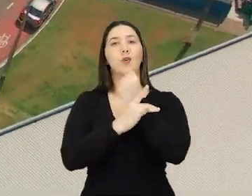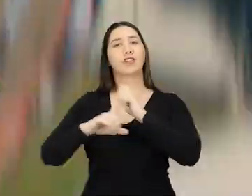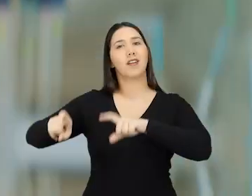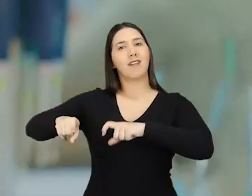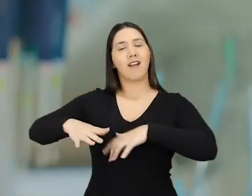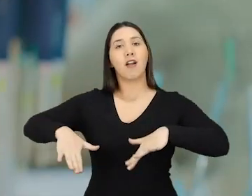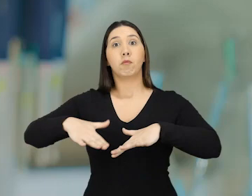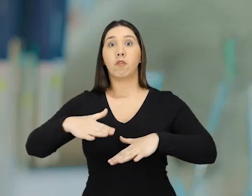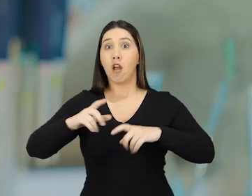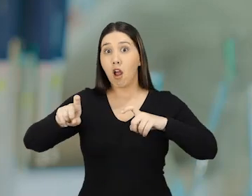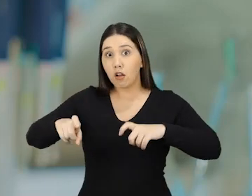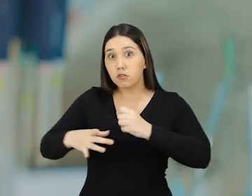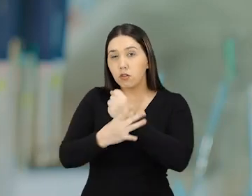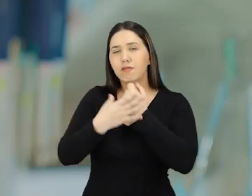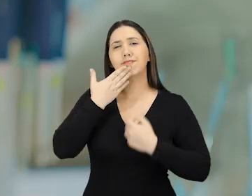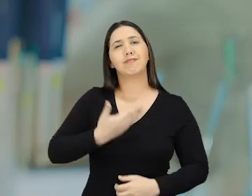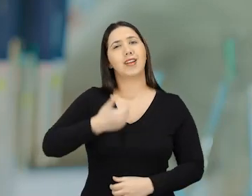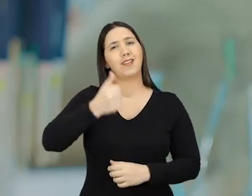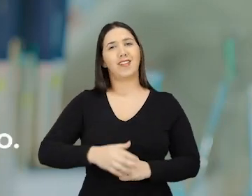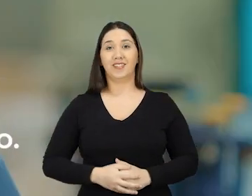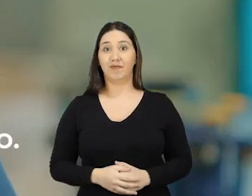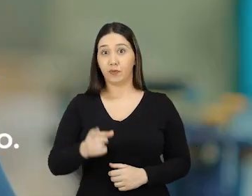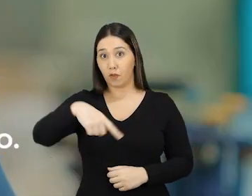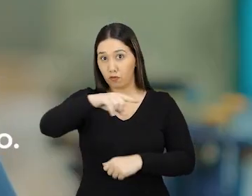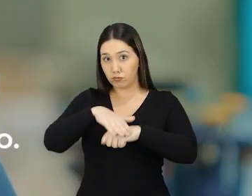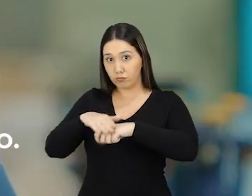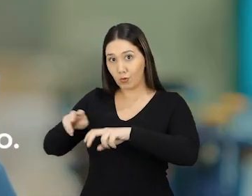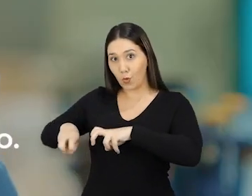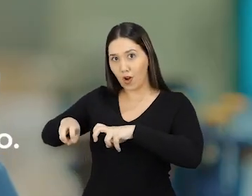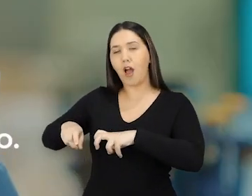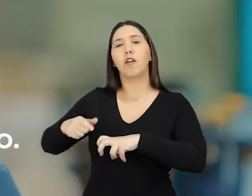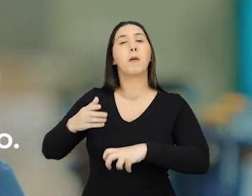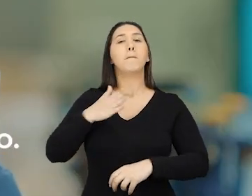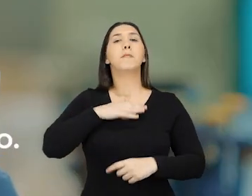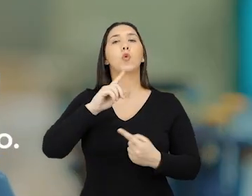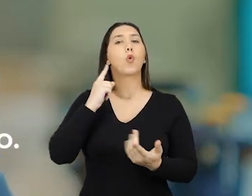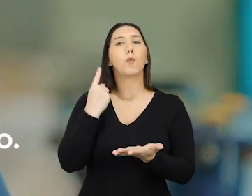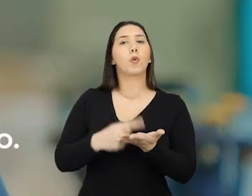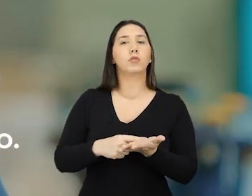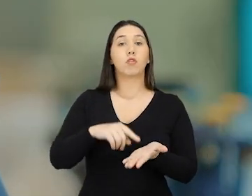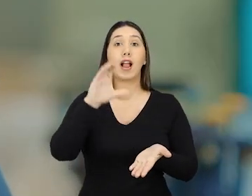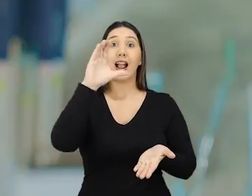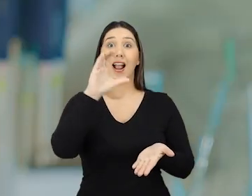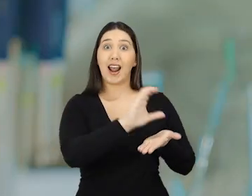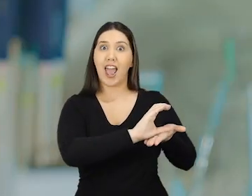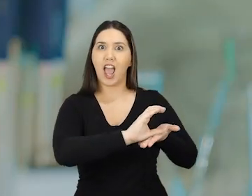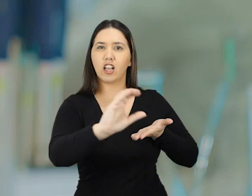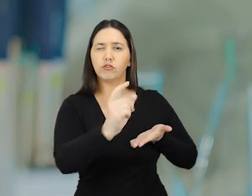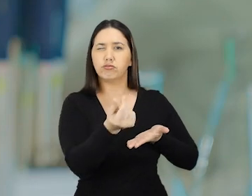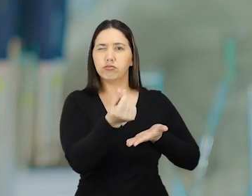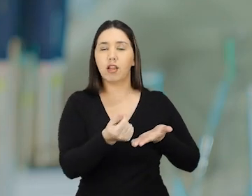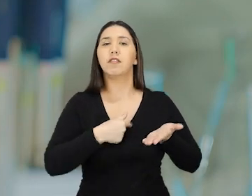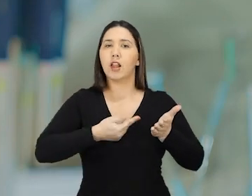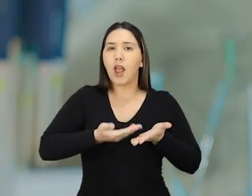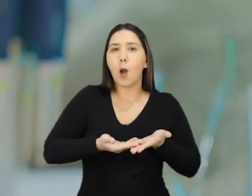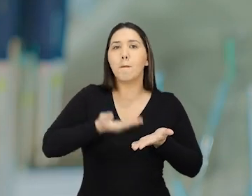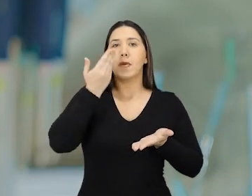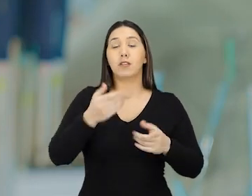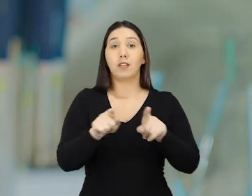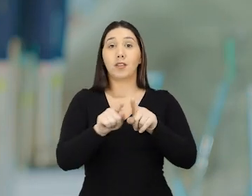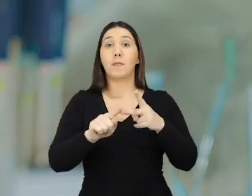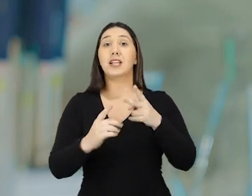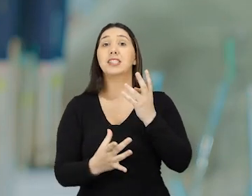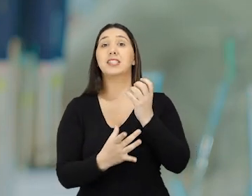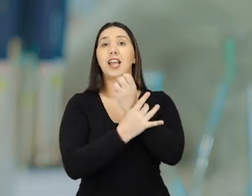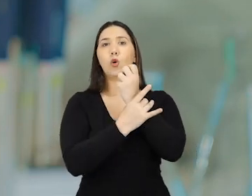E para quem é produtor rural, fica aqui o meu compromisso. Eu vou ampliar as linhas de crédito na Desenvolve São Paulo. Vou ampliar o seguro rural, para dar